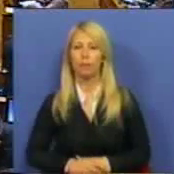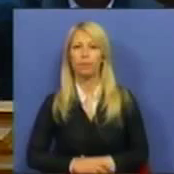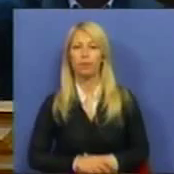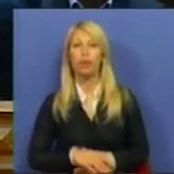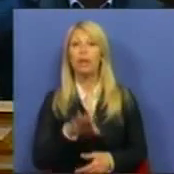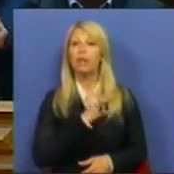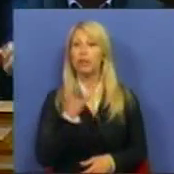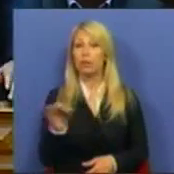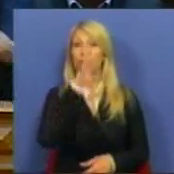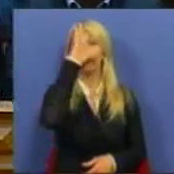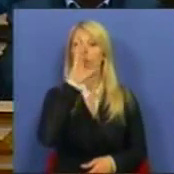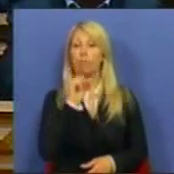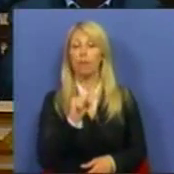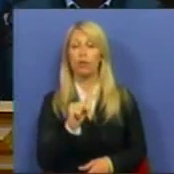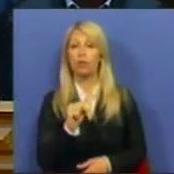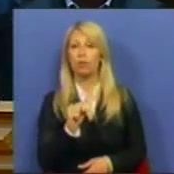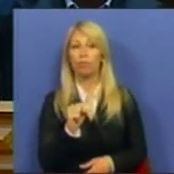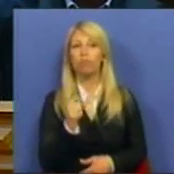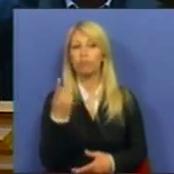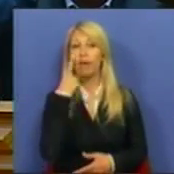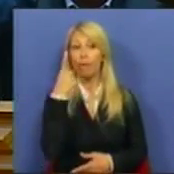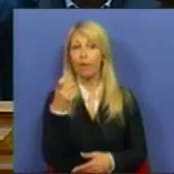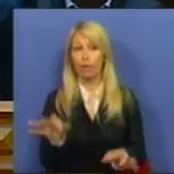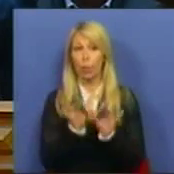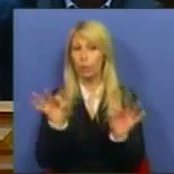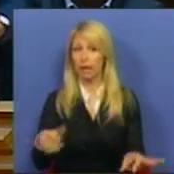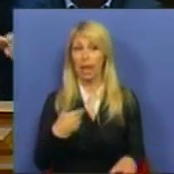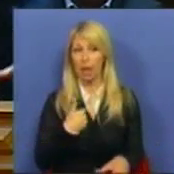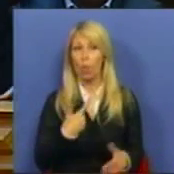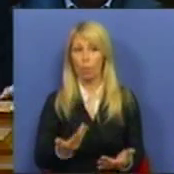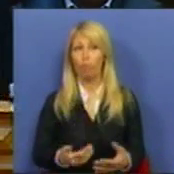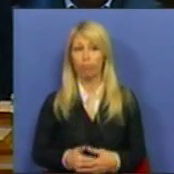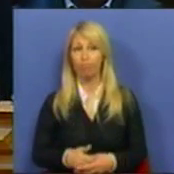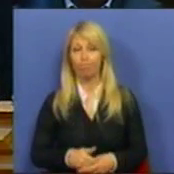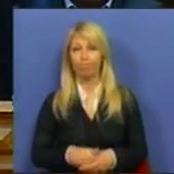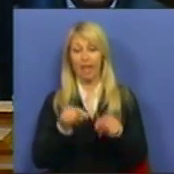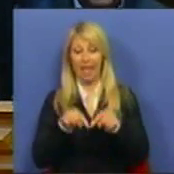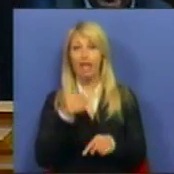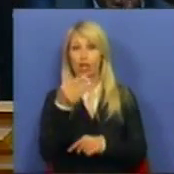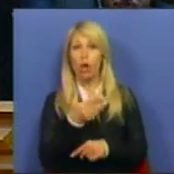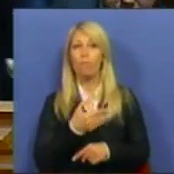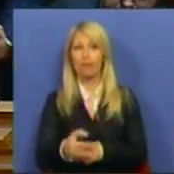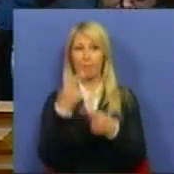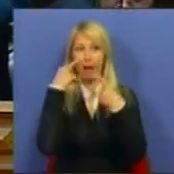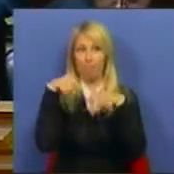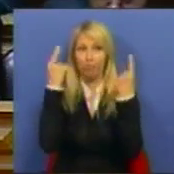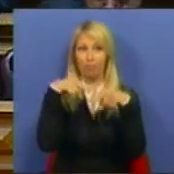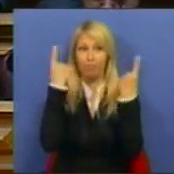Sr. Primeiro-Ministro, terá constatado, como eu, que esta é uma semana de revelações.